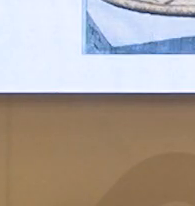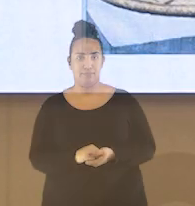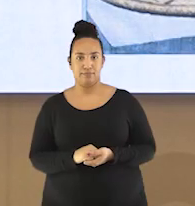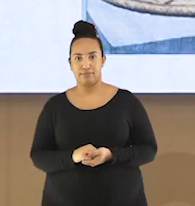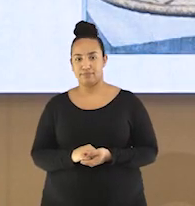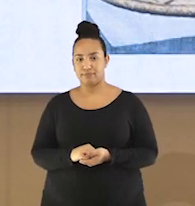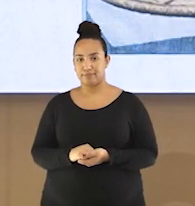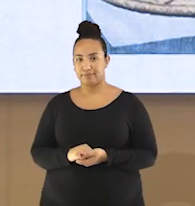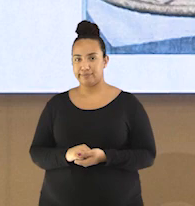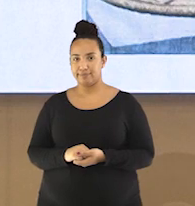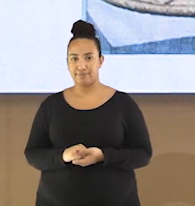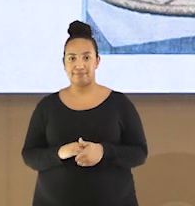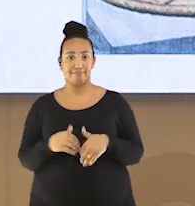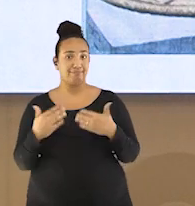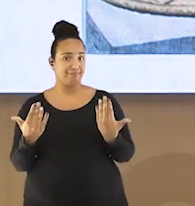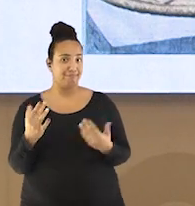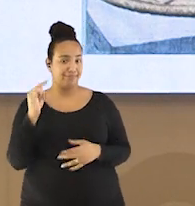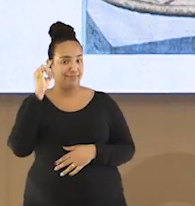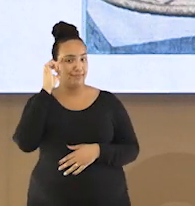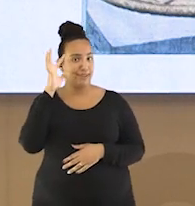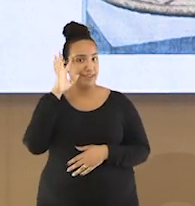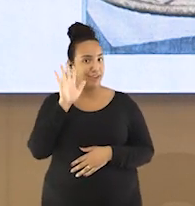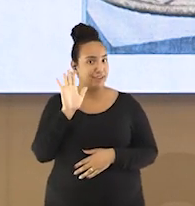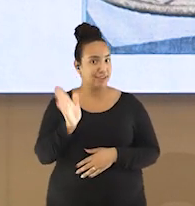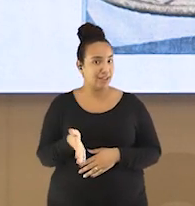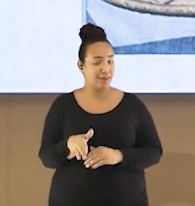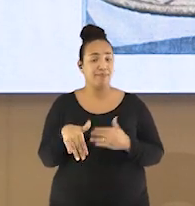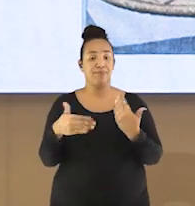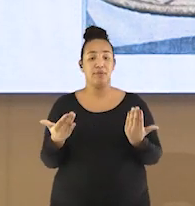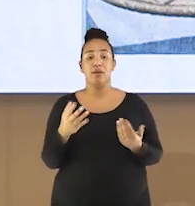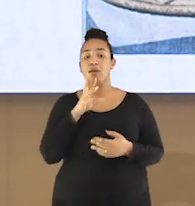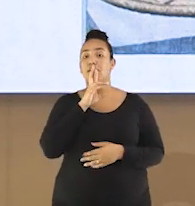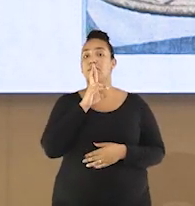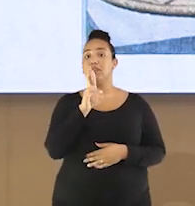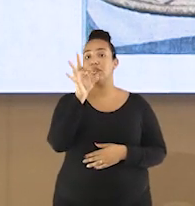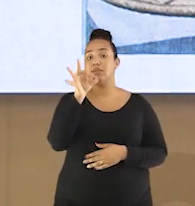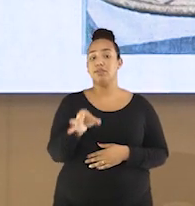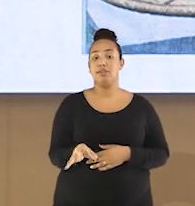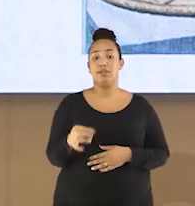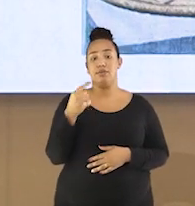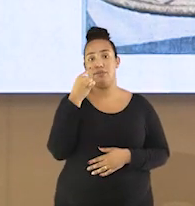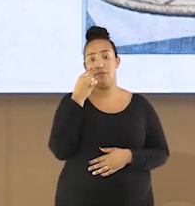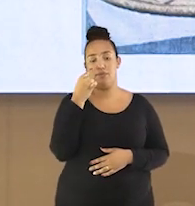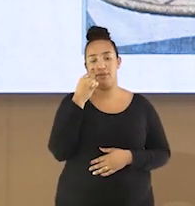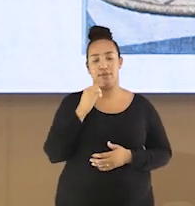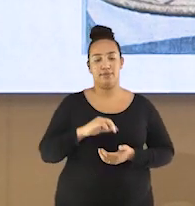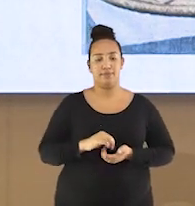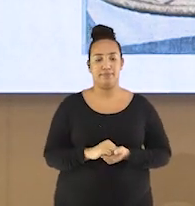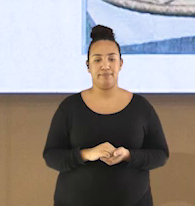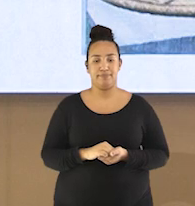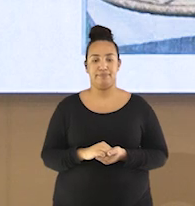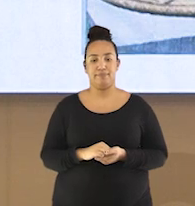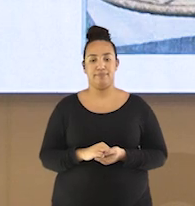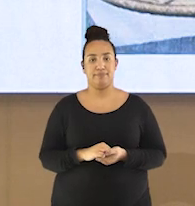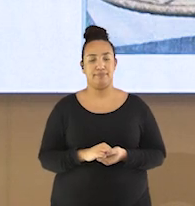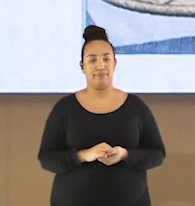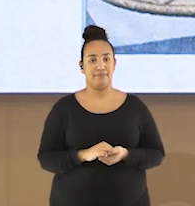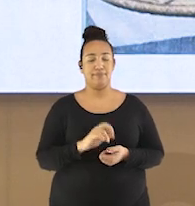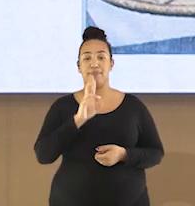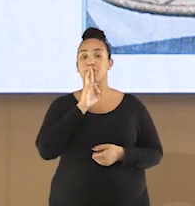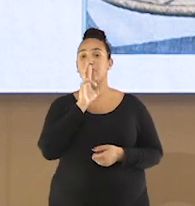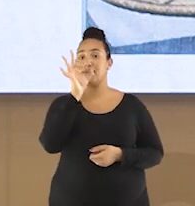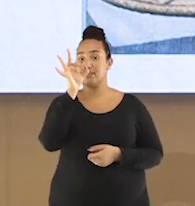E aí, pessoal? Pensaram em qual resposta está correta? Vamos lá correr juntos? A opção certa é a opção